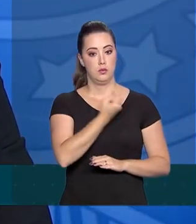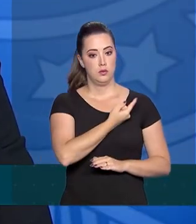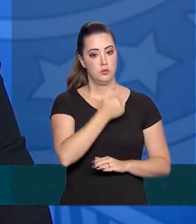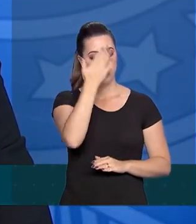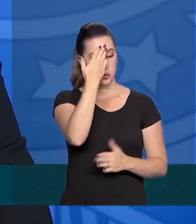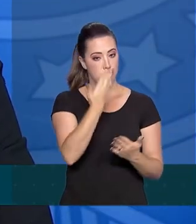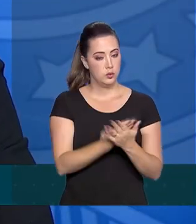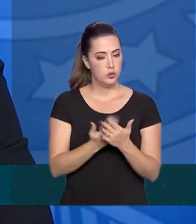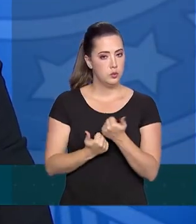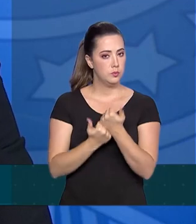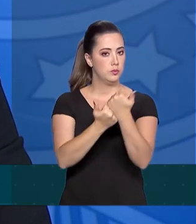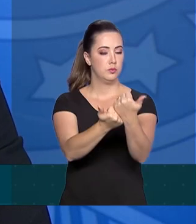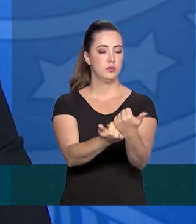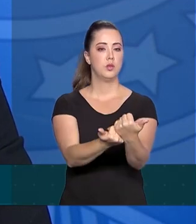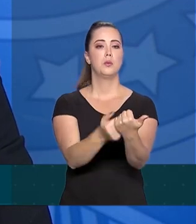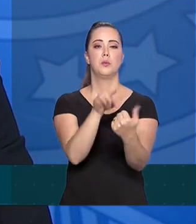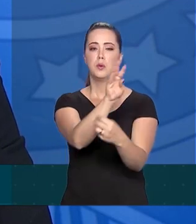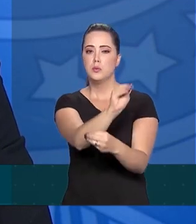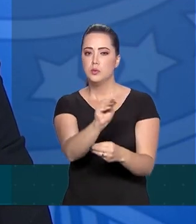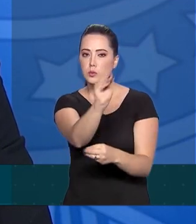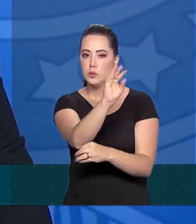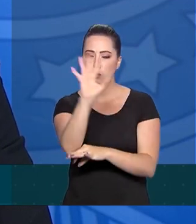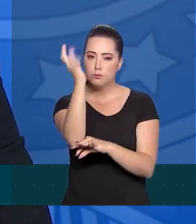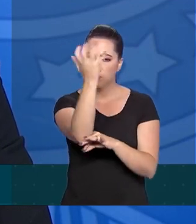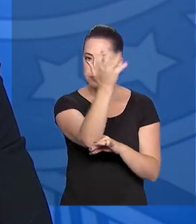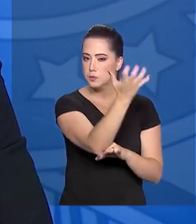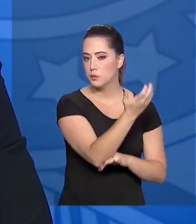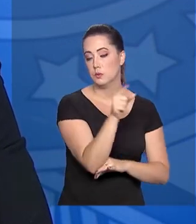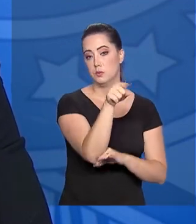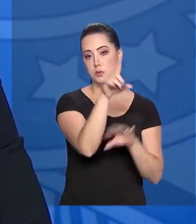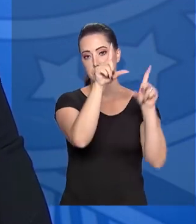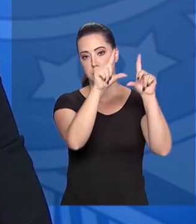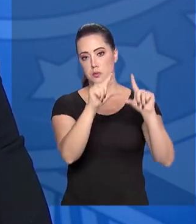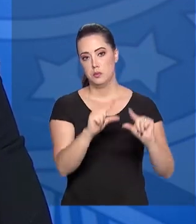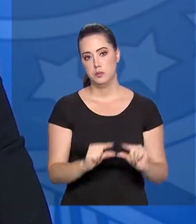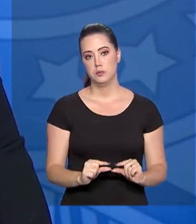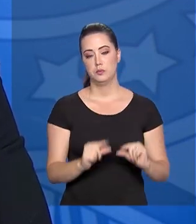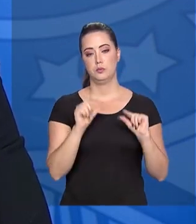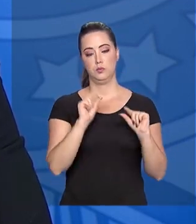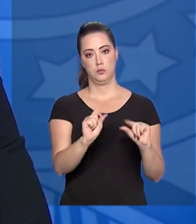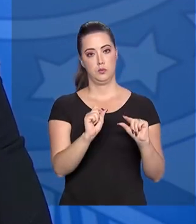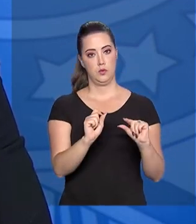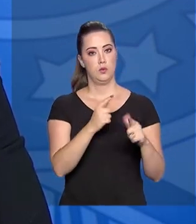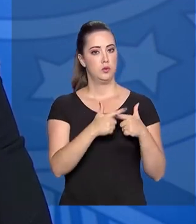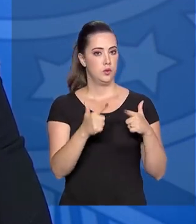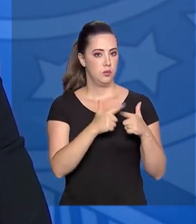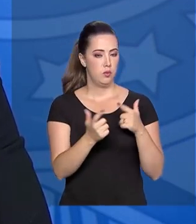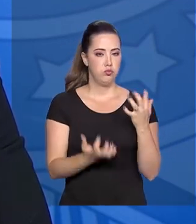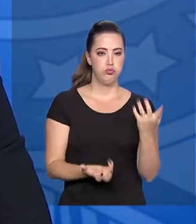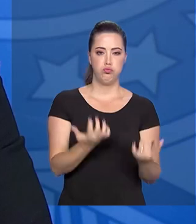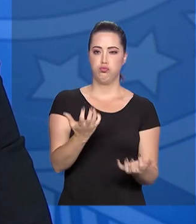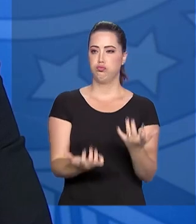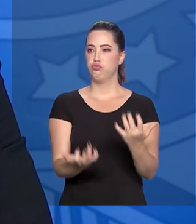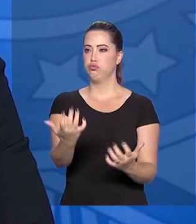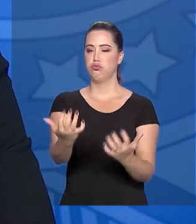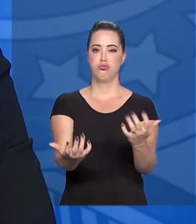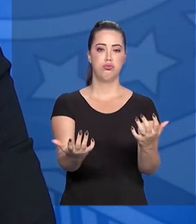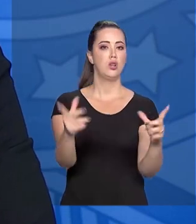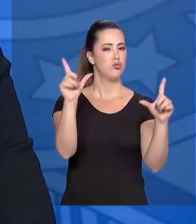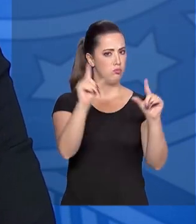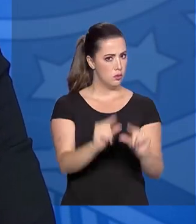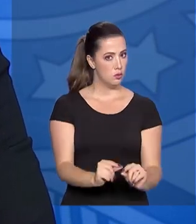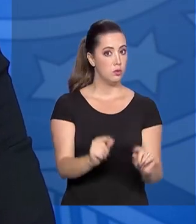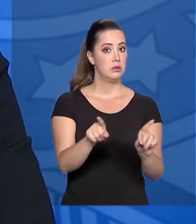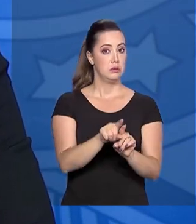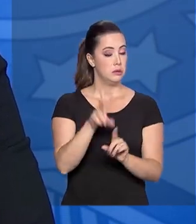muito para a conservação das florestas, para reduzir os incidentes de queimadas, para permitir que a gente tenha cada